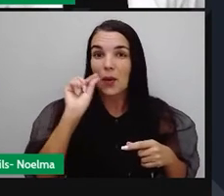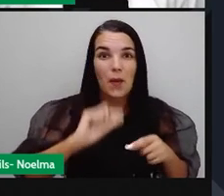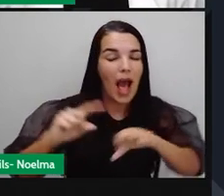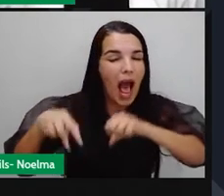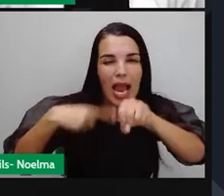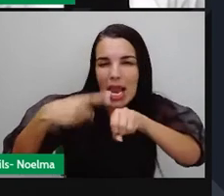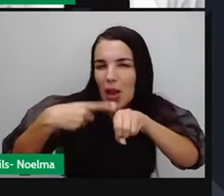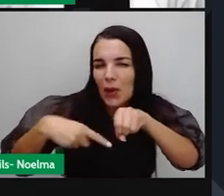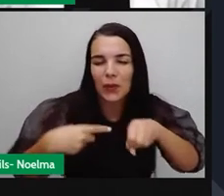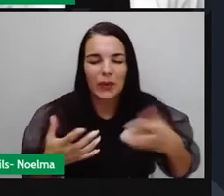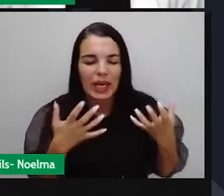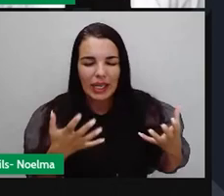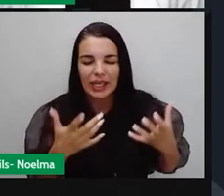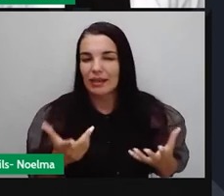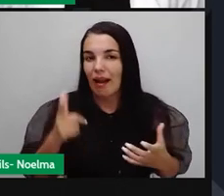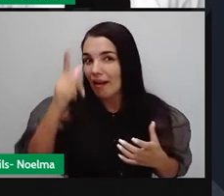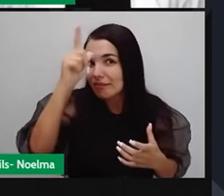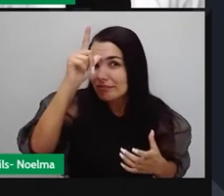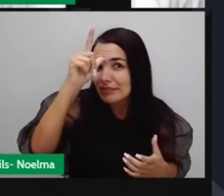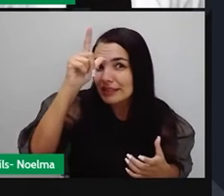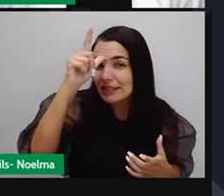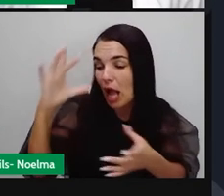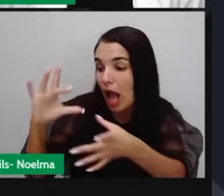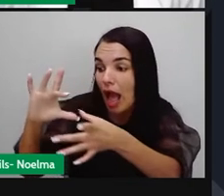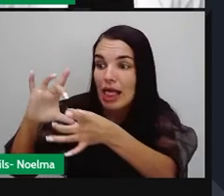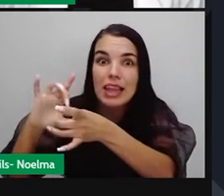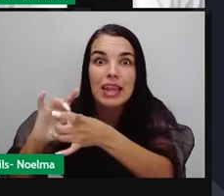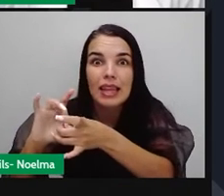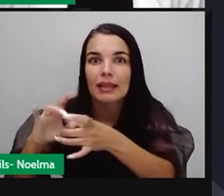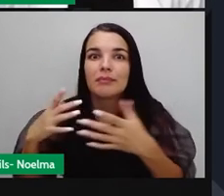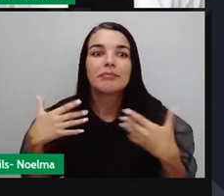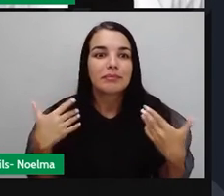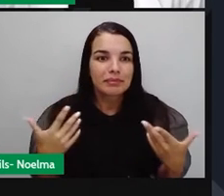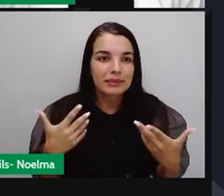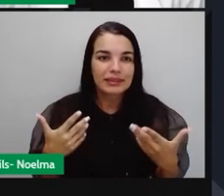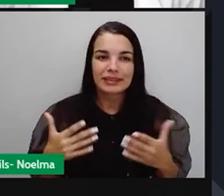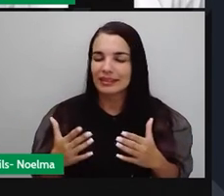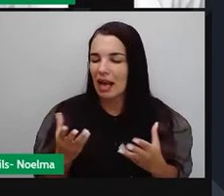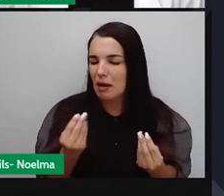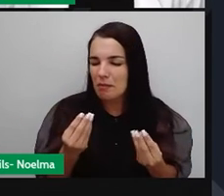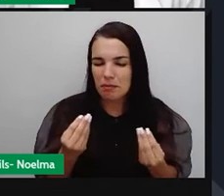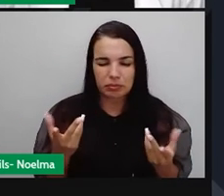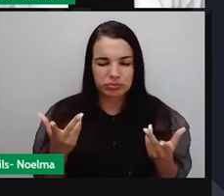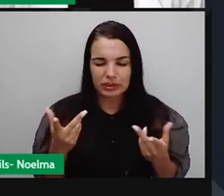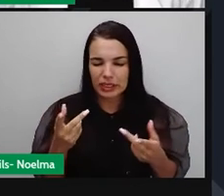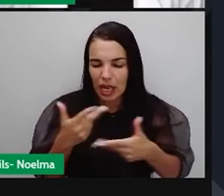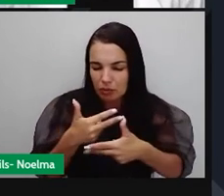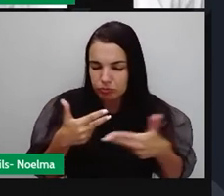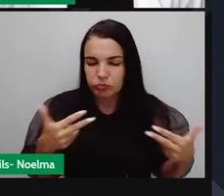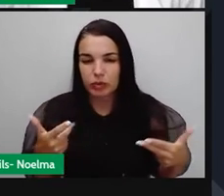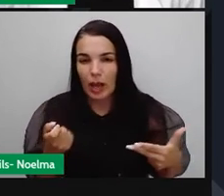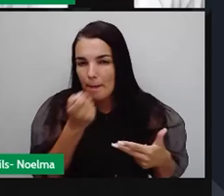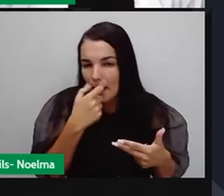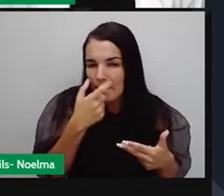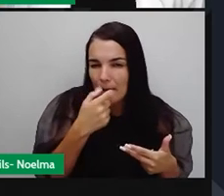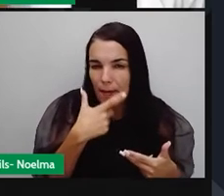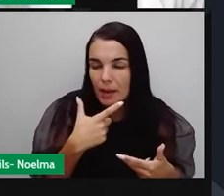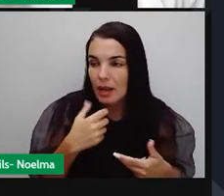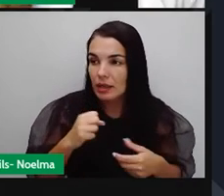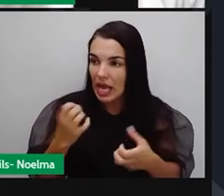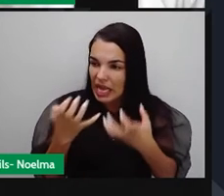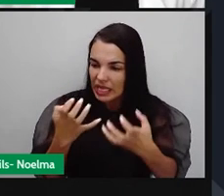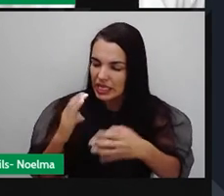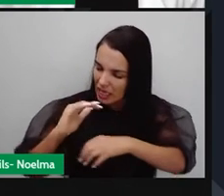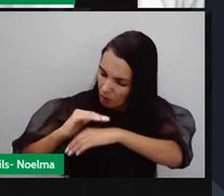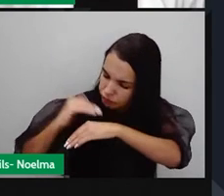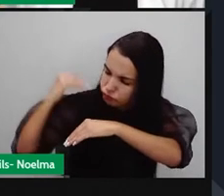era um país aliado à União Soviética, a casos absurdos de doping, de pessoas que tiveram